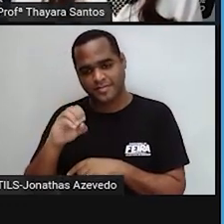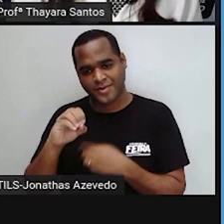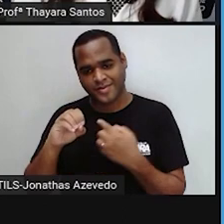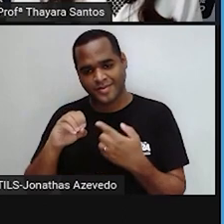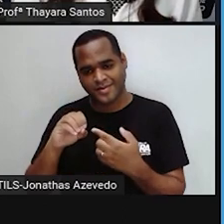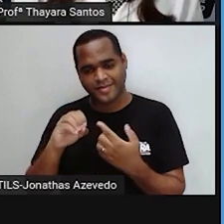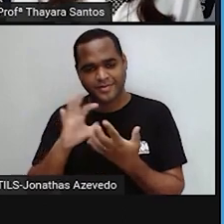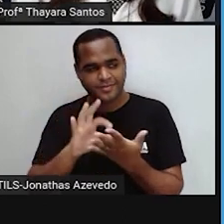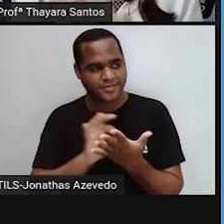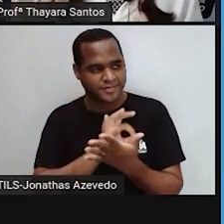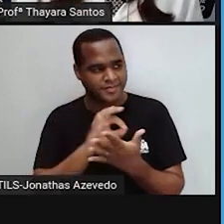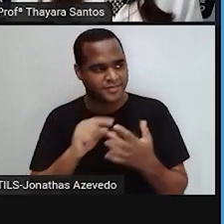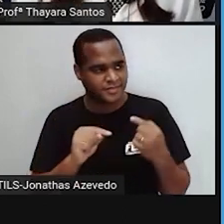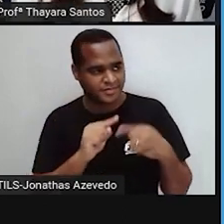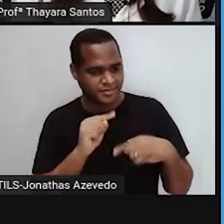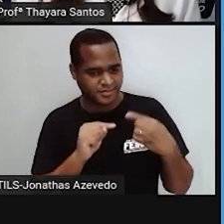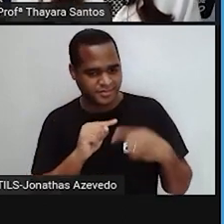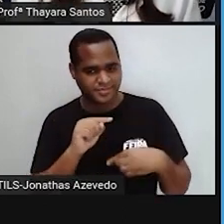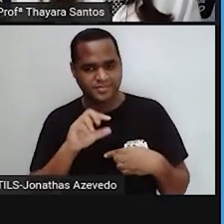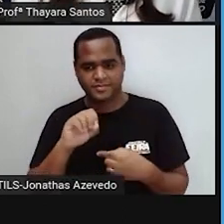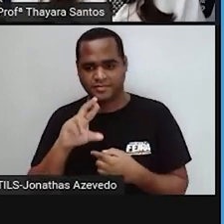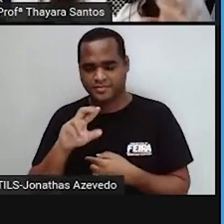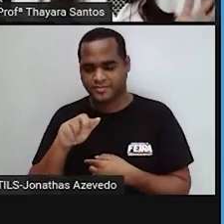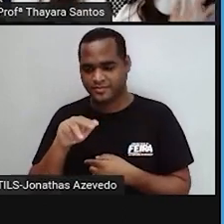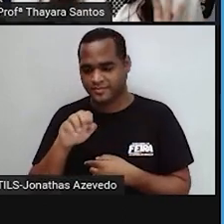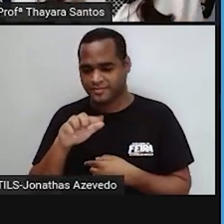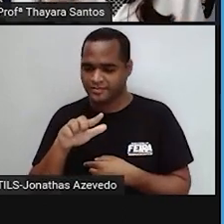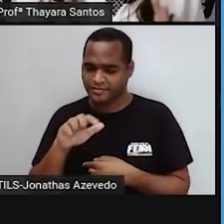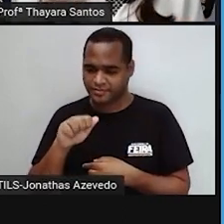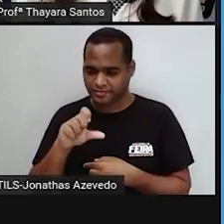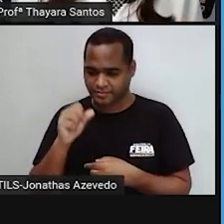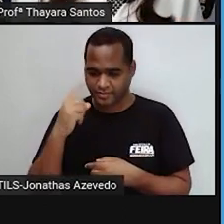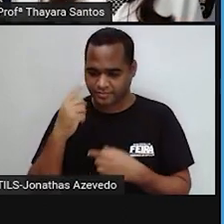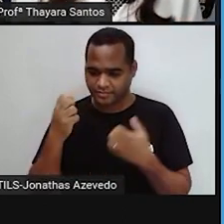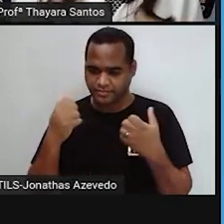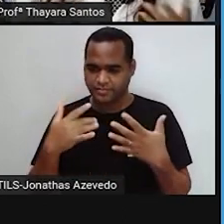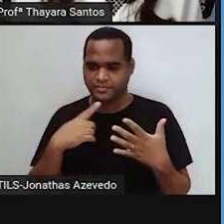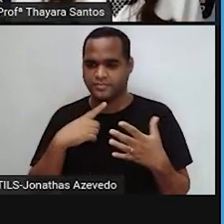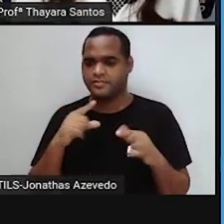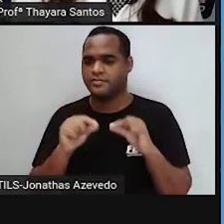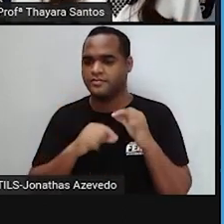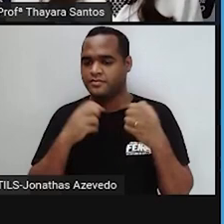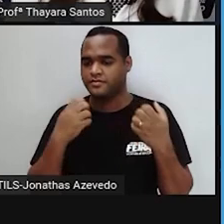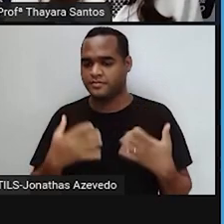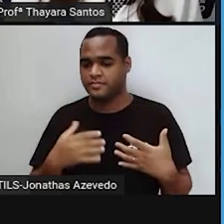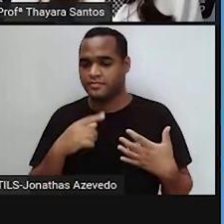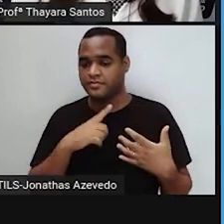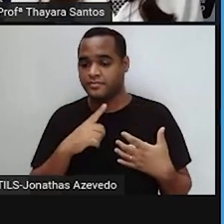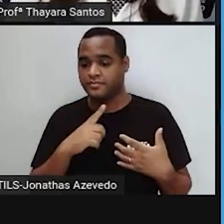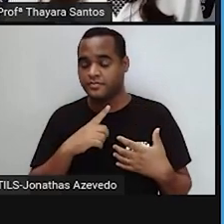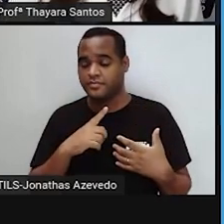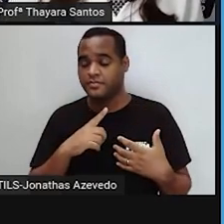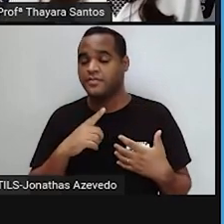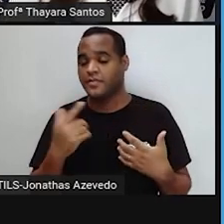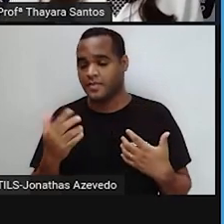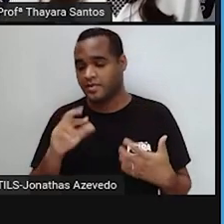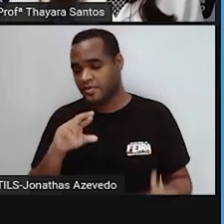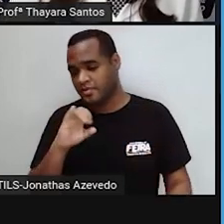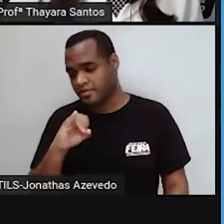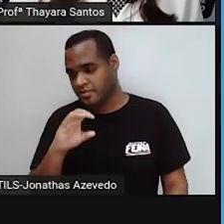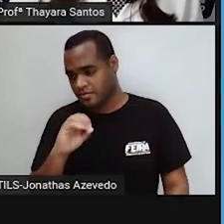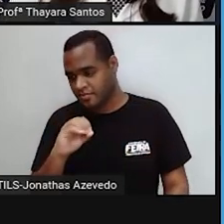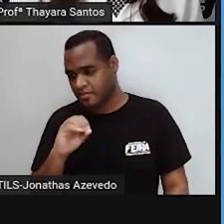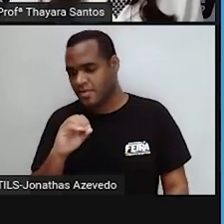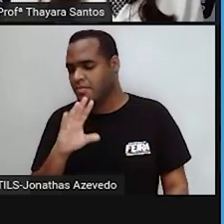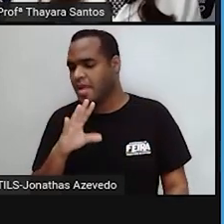procarióticas, elas não têm organelas membranosas. A única organela que a gente vê lá são os ribossomos. E uma coisa